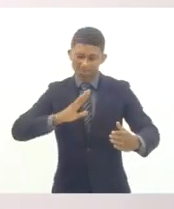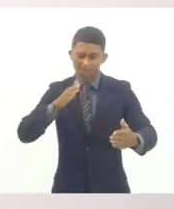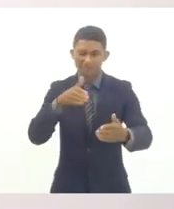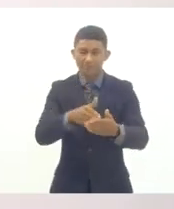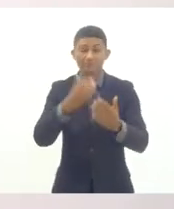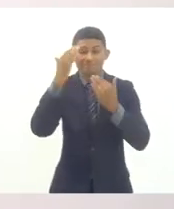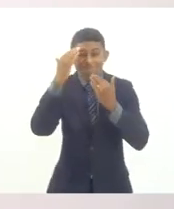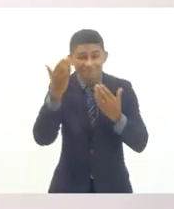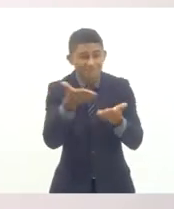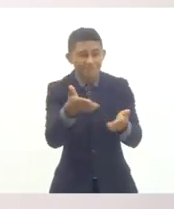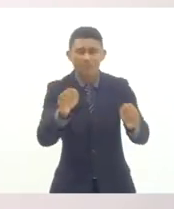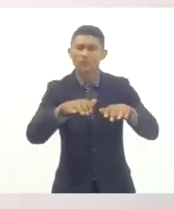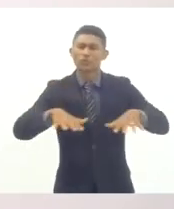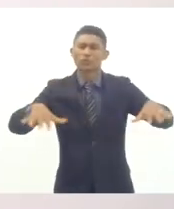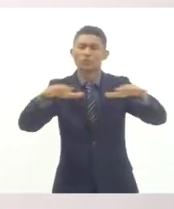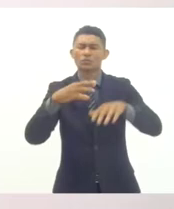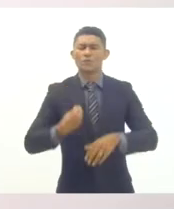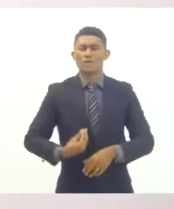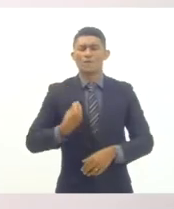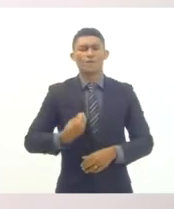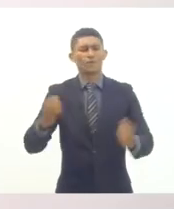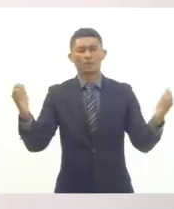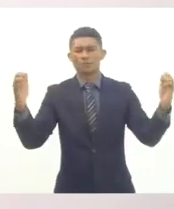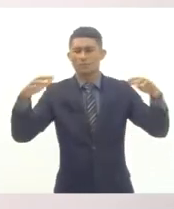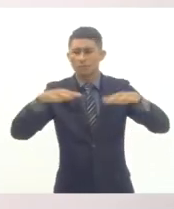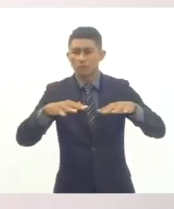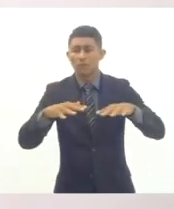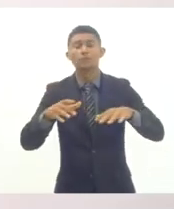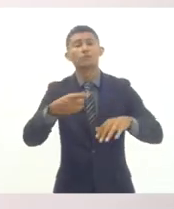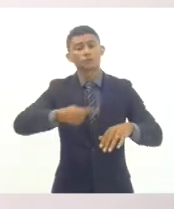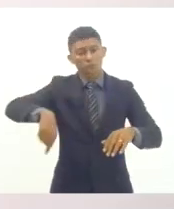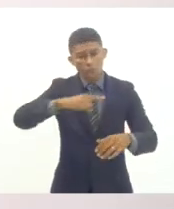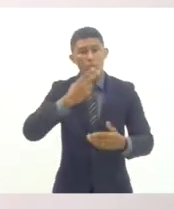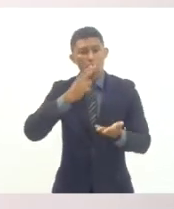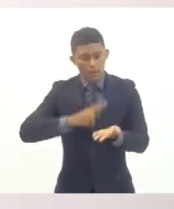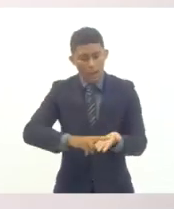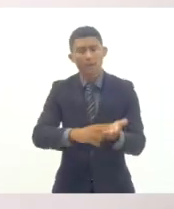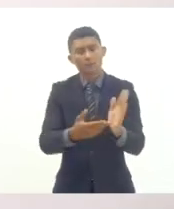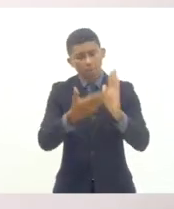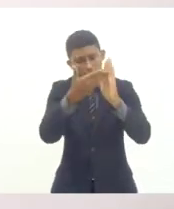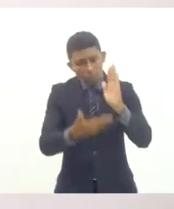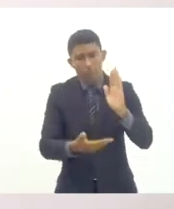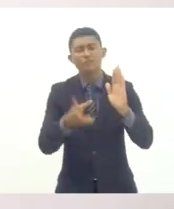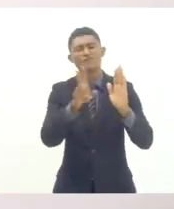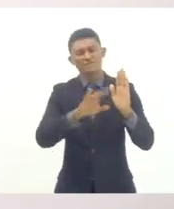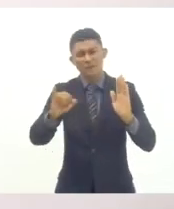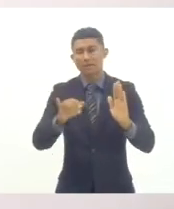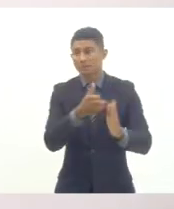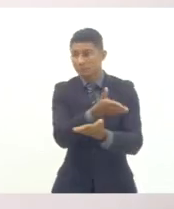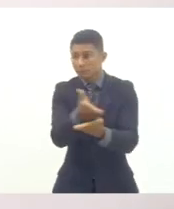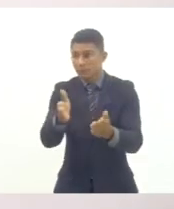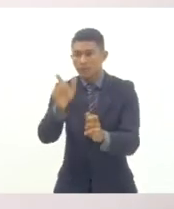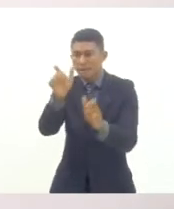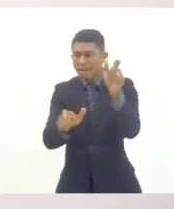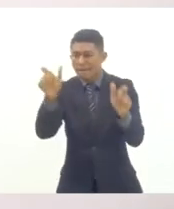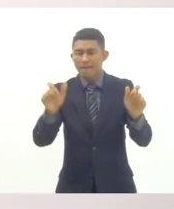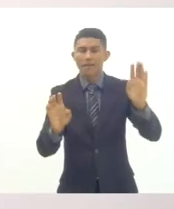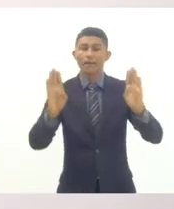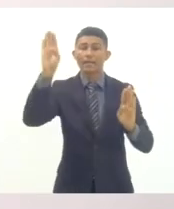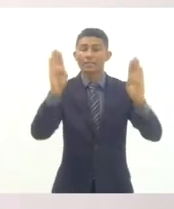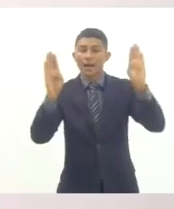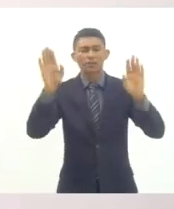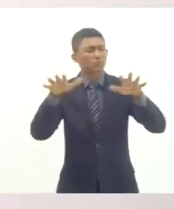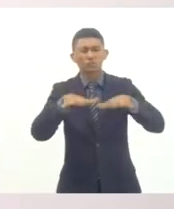presença de todas e todos a esta mobilização, e nós vamos encaminhar esta carta para todos os candidatos, a